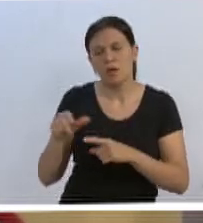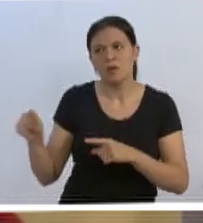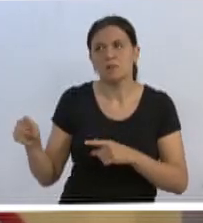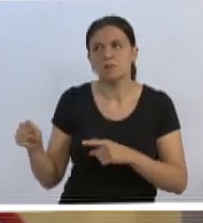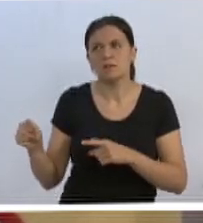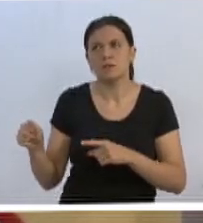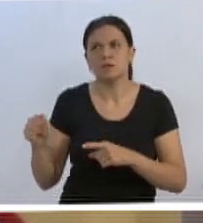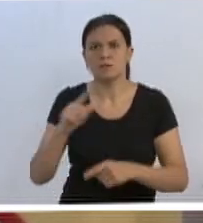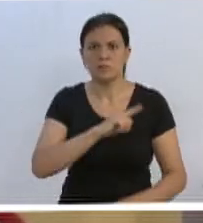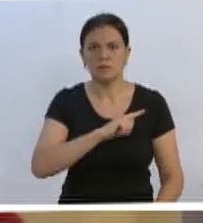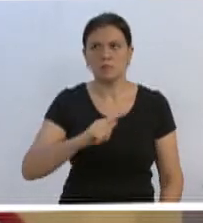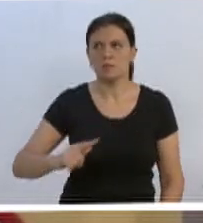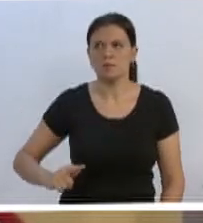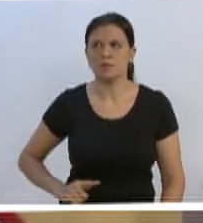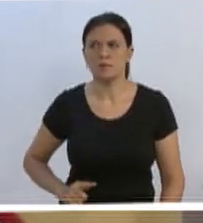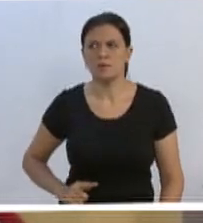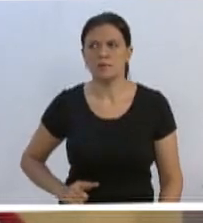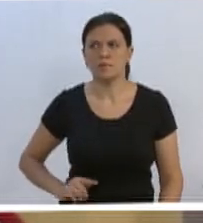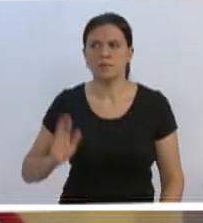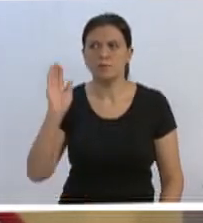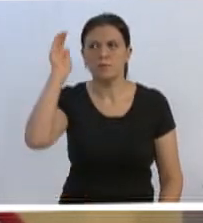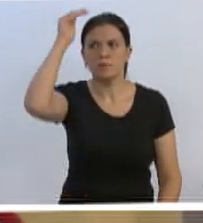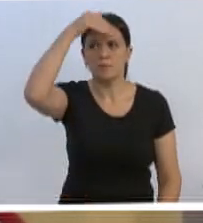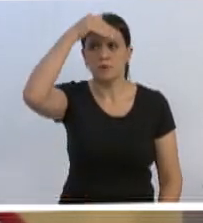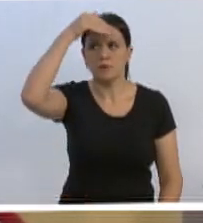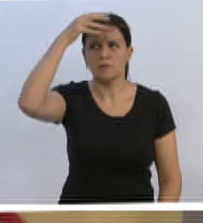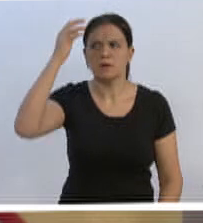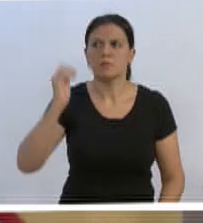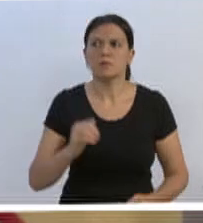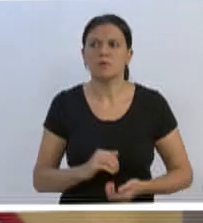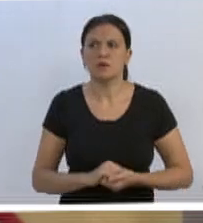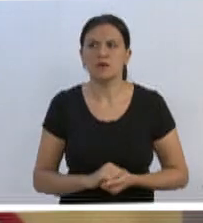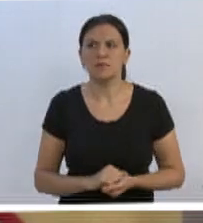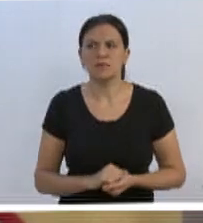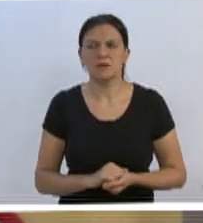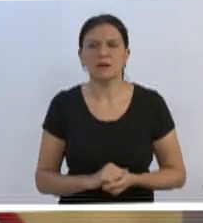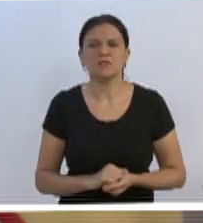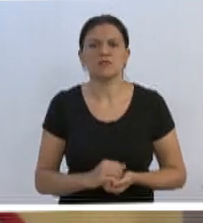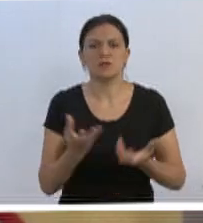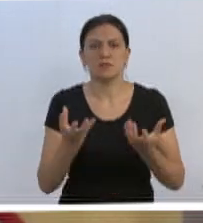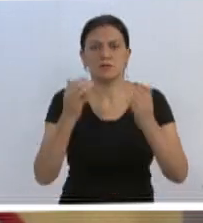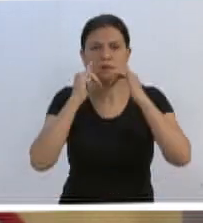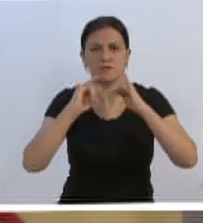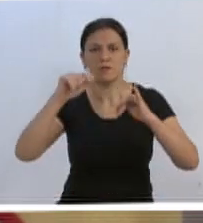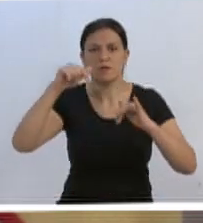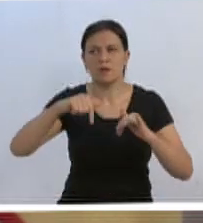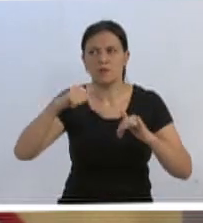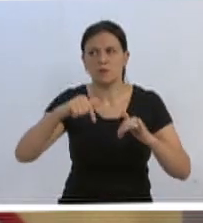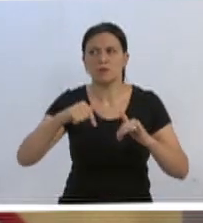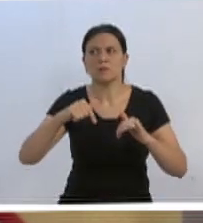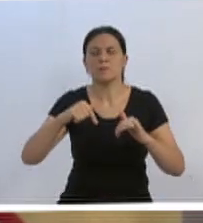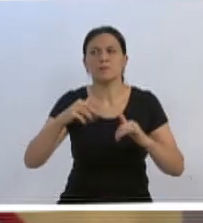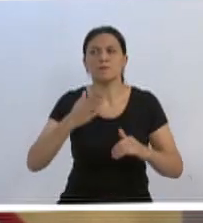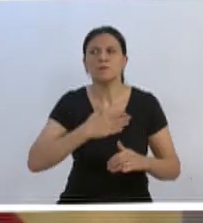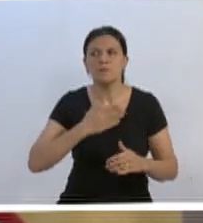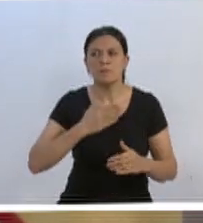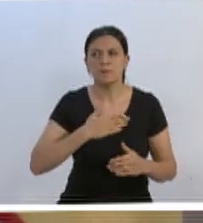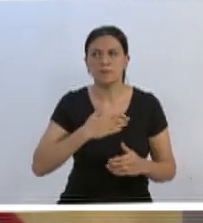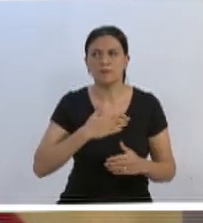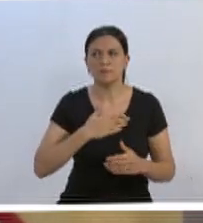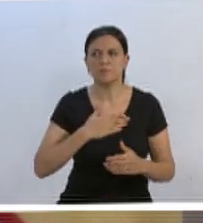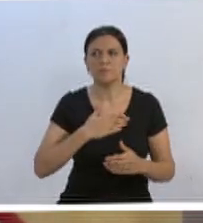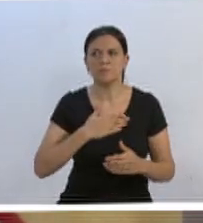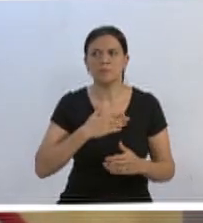do governo, do governo Mário Wildebrand. E eu quero dizer aqui de uma forma muito clara para a população. No meu mandato,